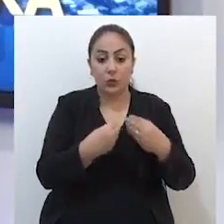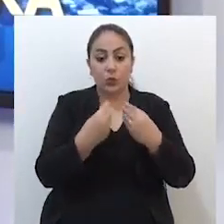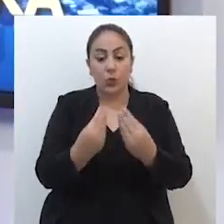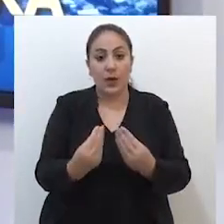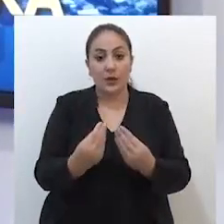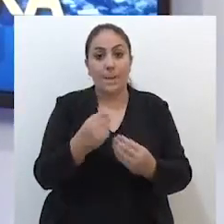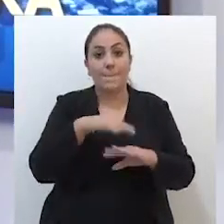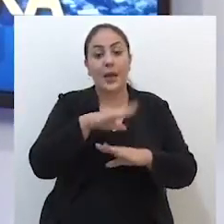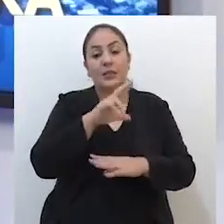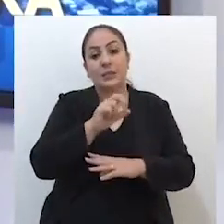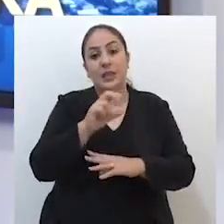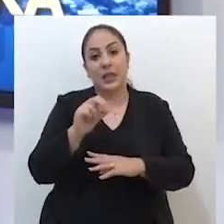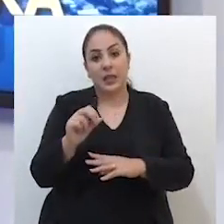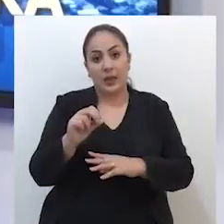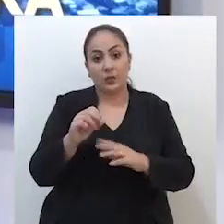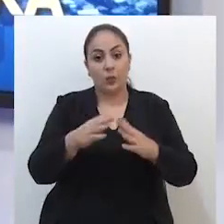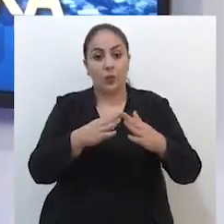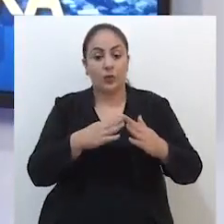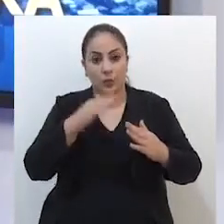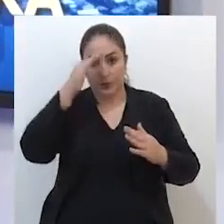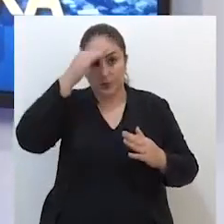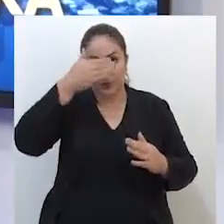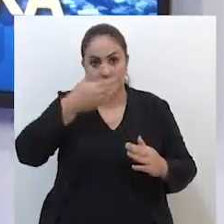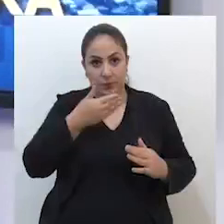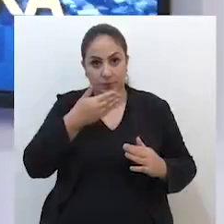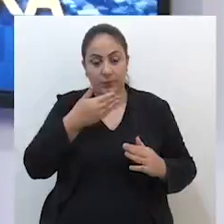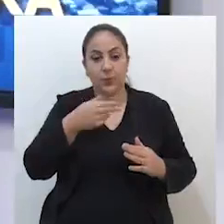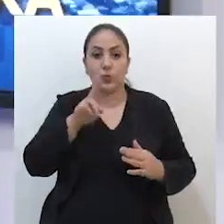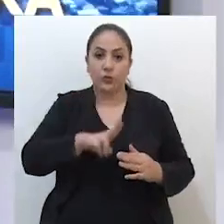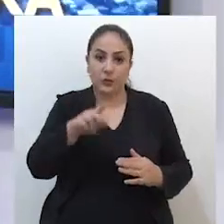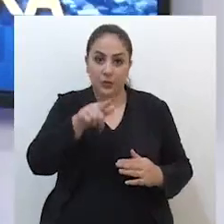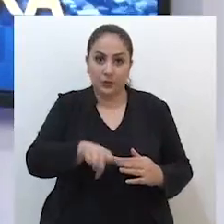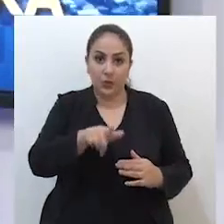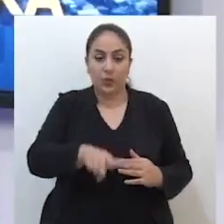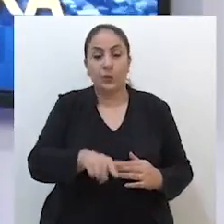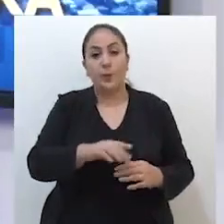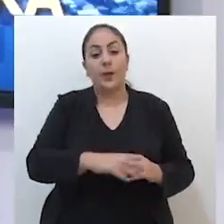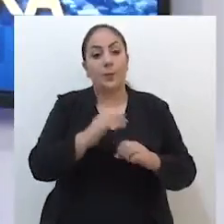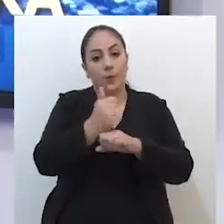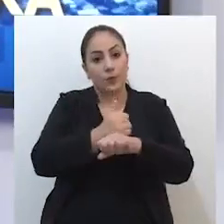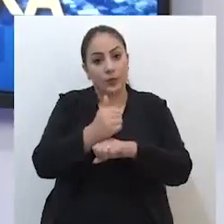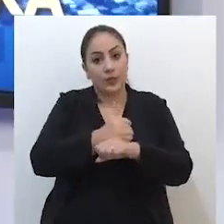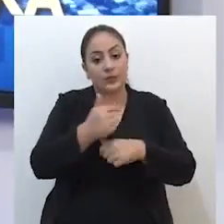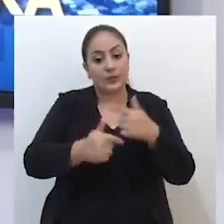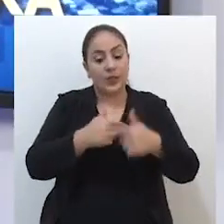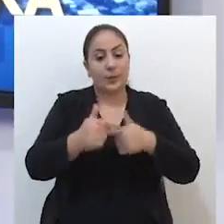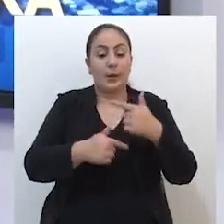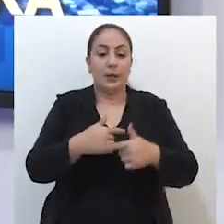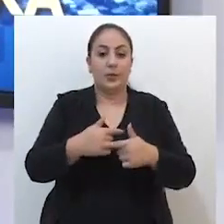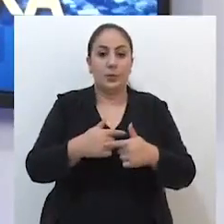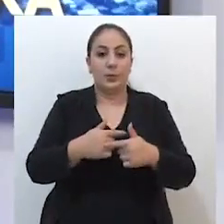faciais de acrílico reutilizáveis para os profissionais que atuam no combate ao coronavírus. Veja quais